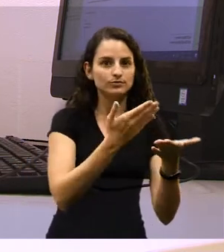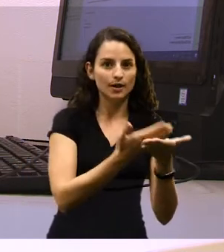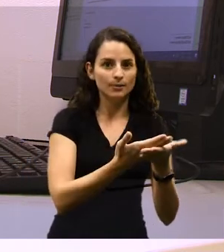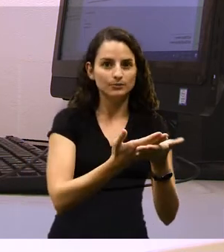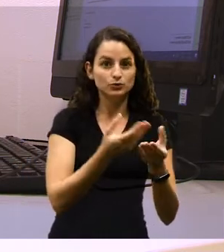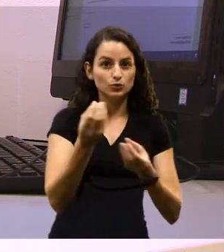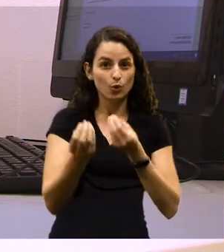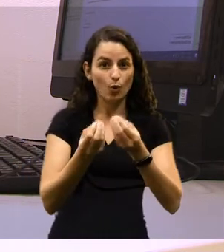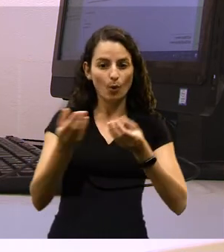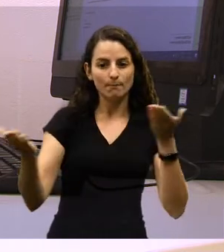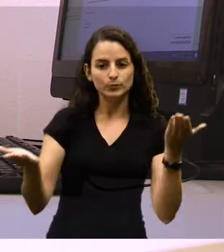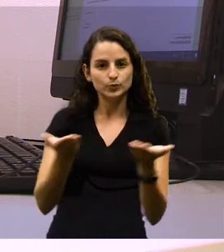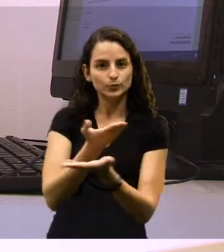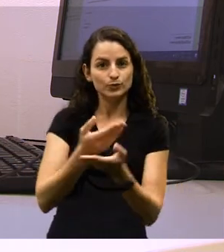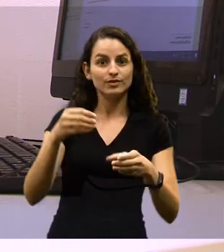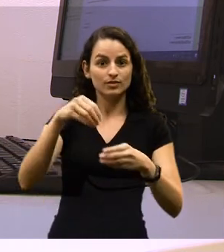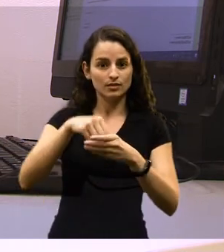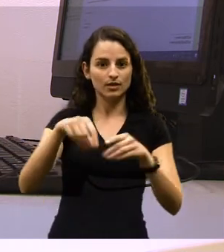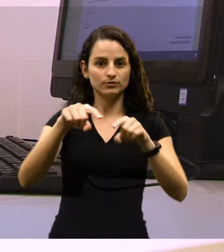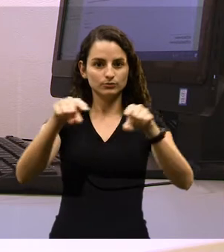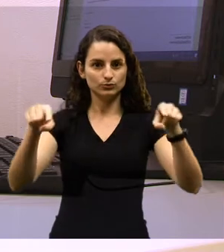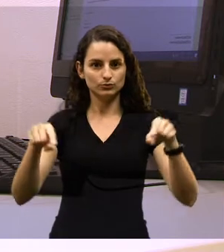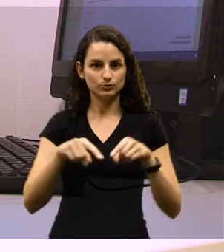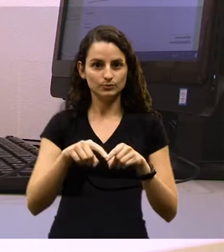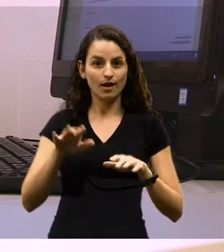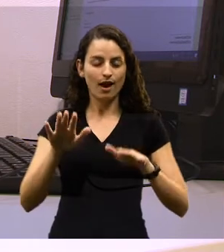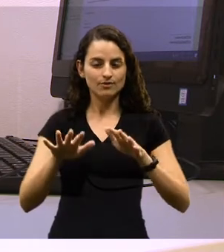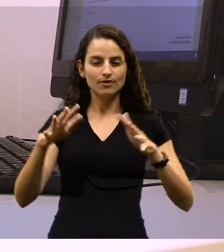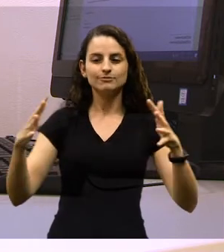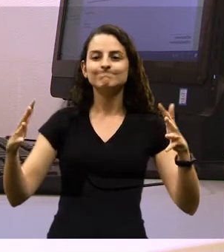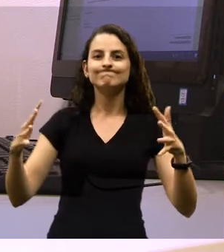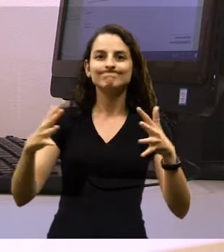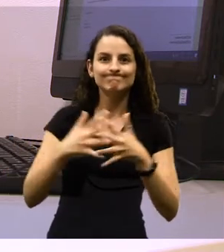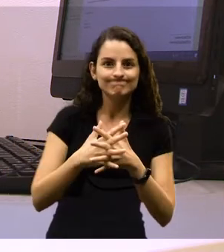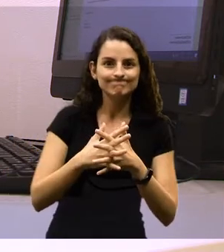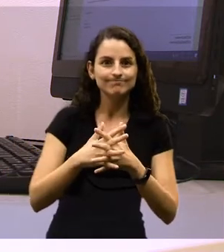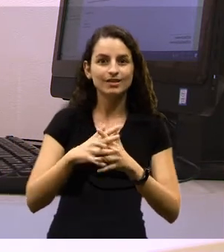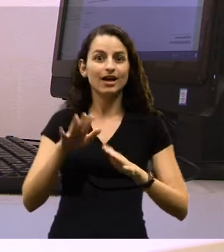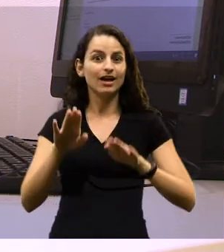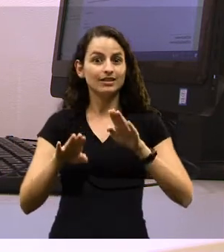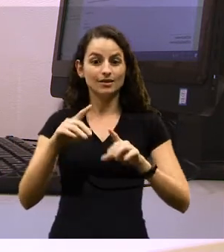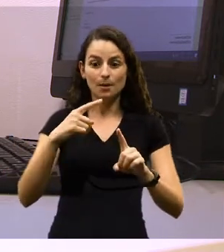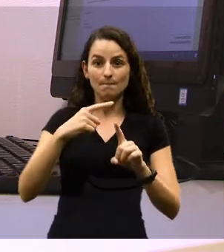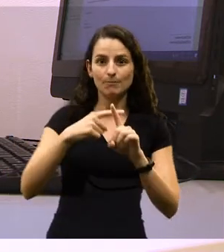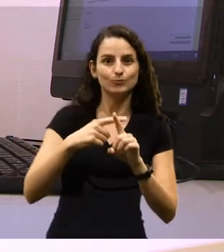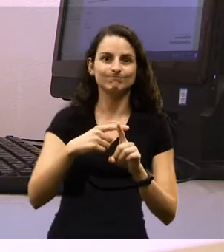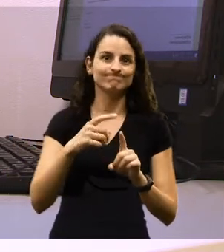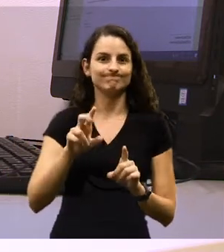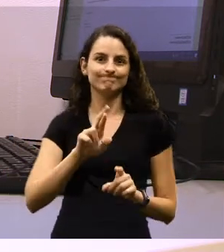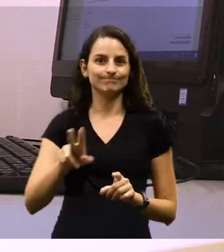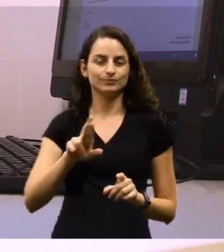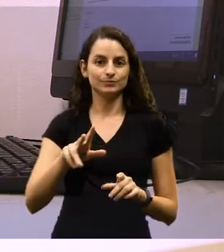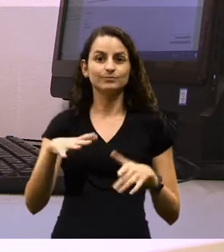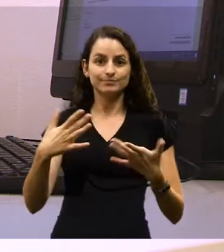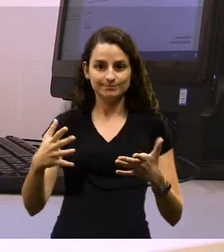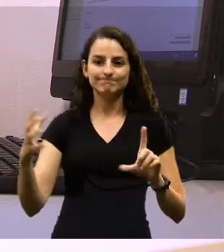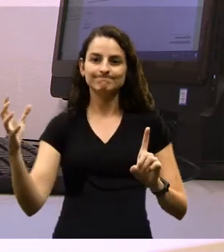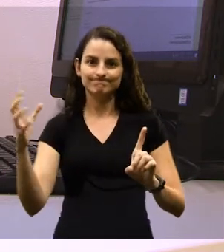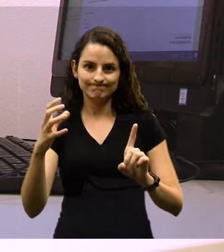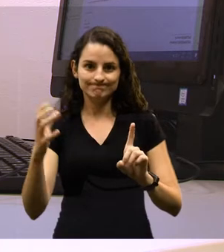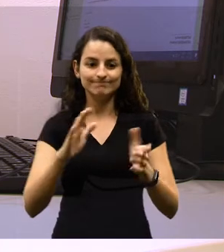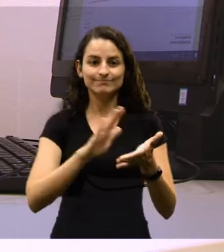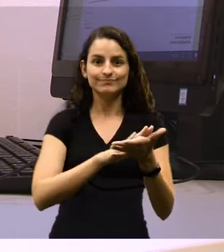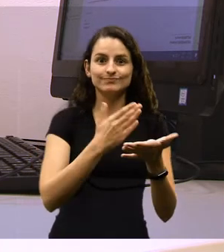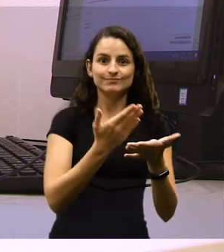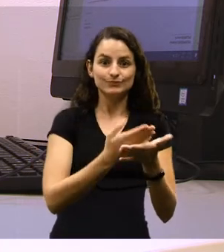o intérprete em sala de aula. São relações tensas, nem sempre positivas, e isso influencia diretamente a